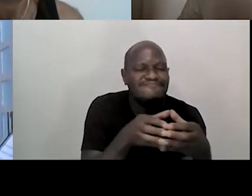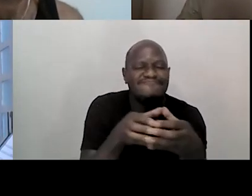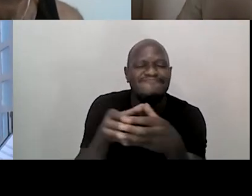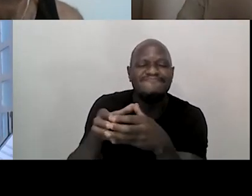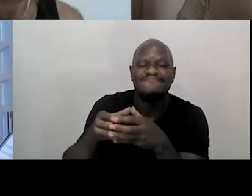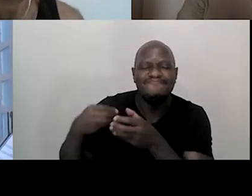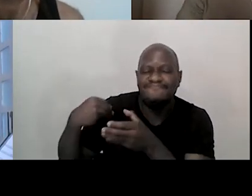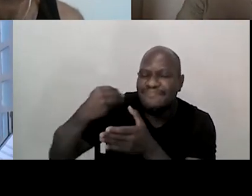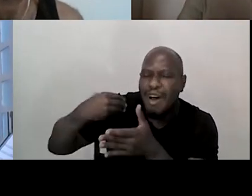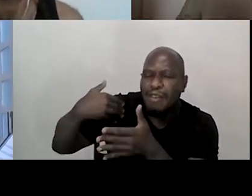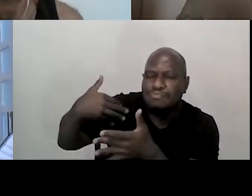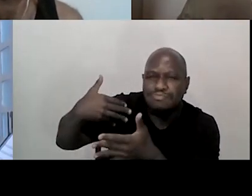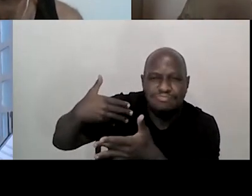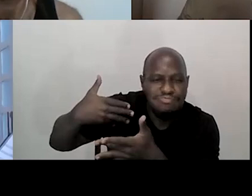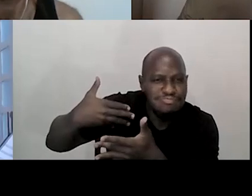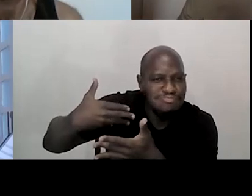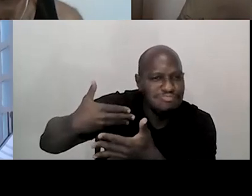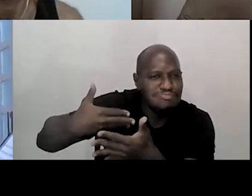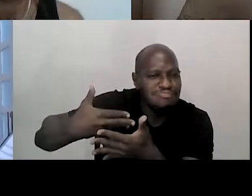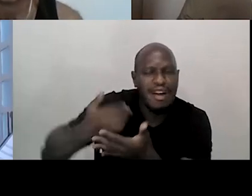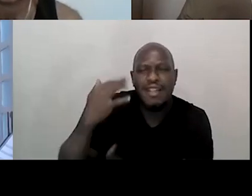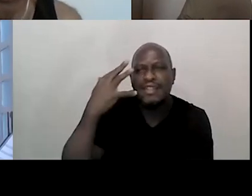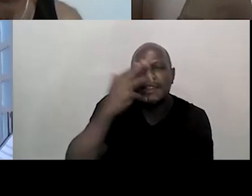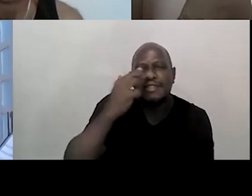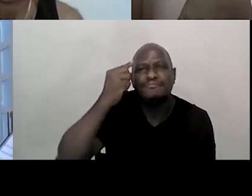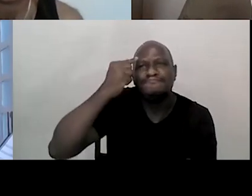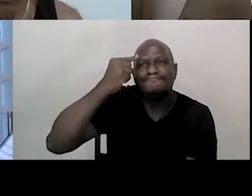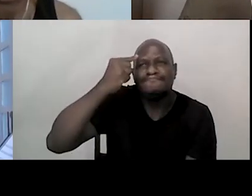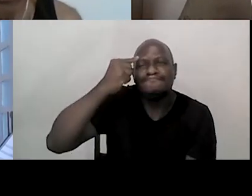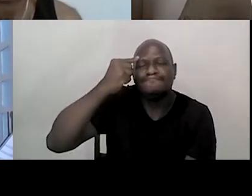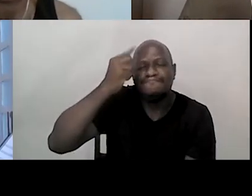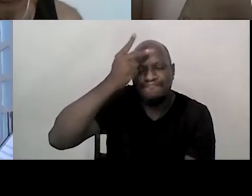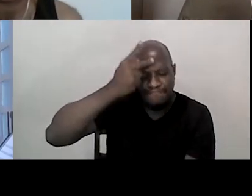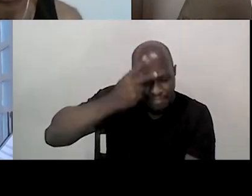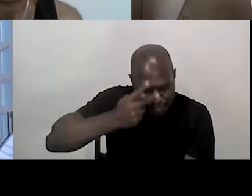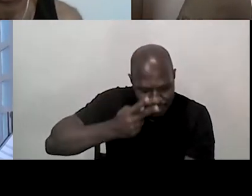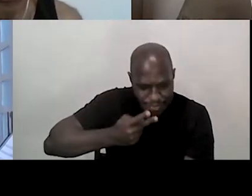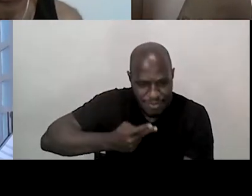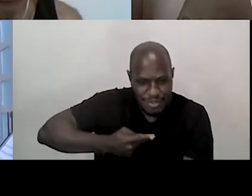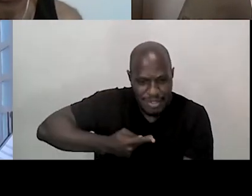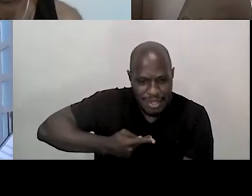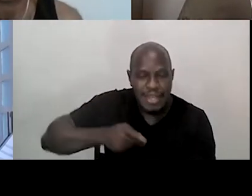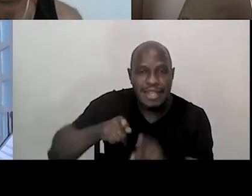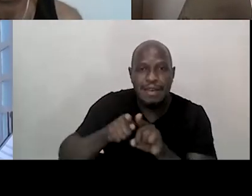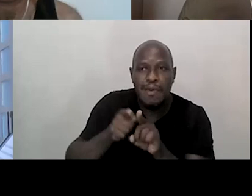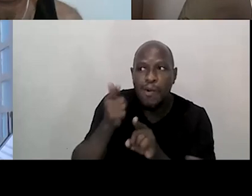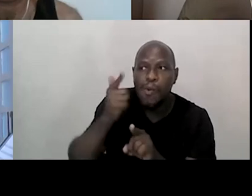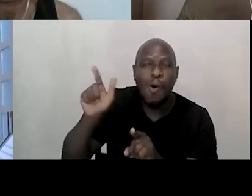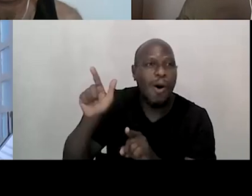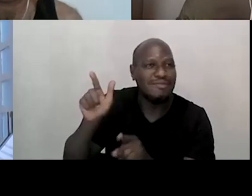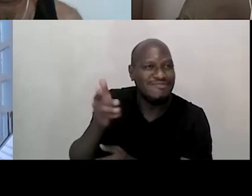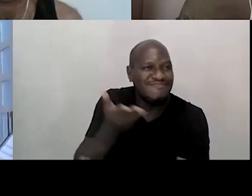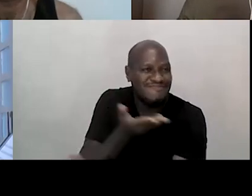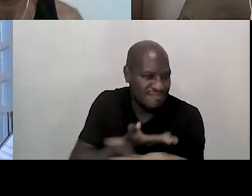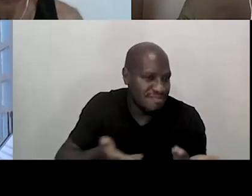profundo e cosmológico também é lindo, pensar sobre si mesmo e sobre o outro, é